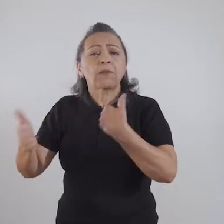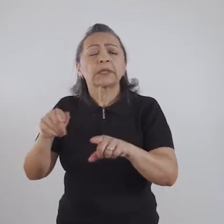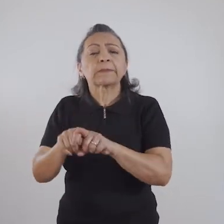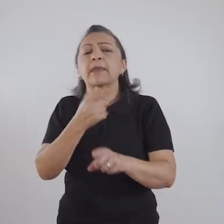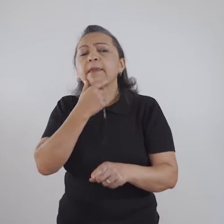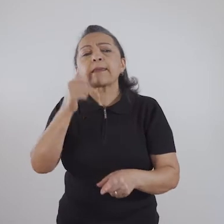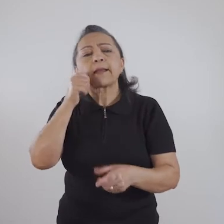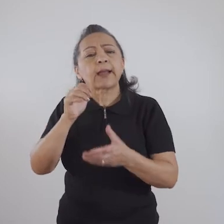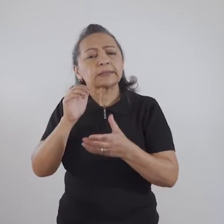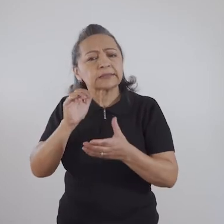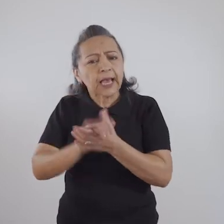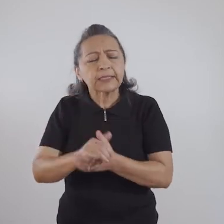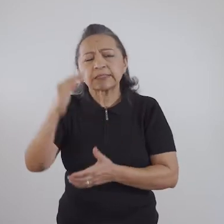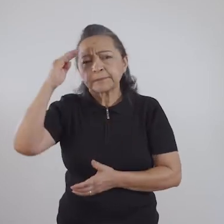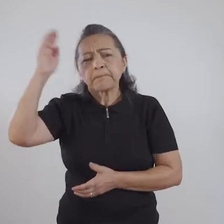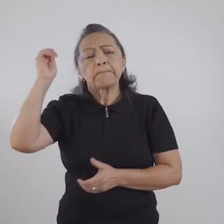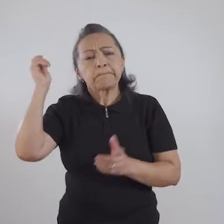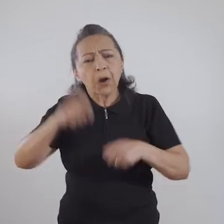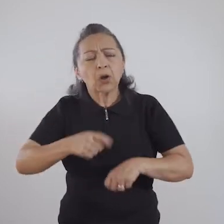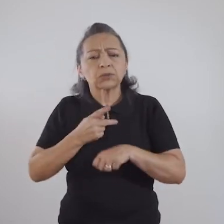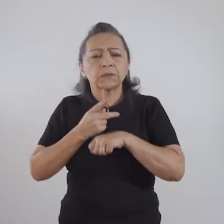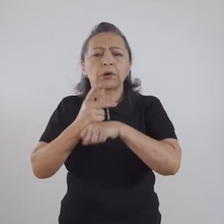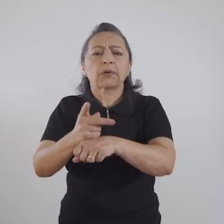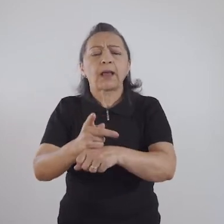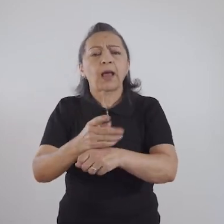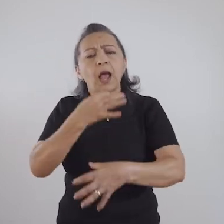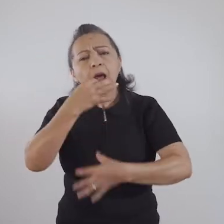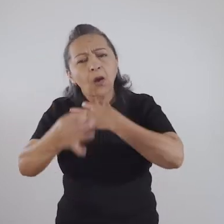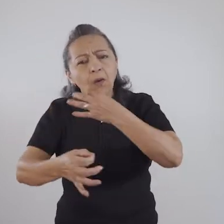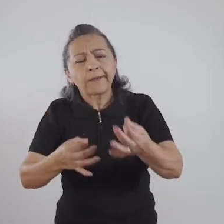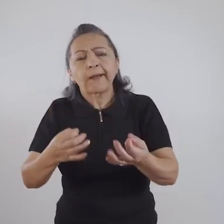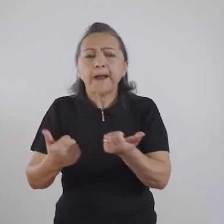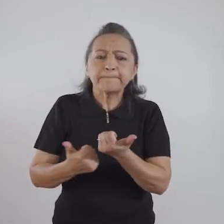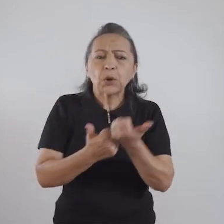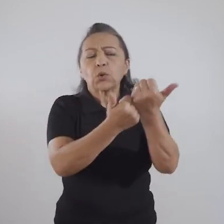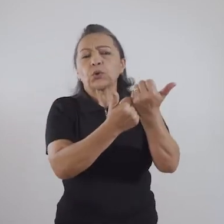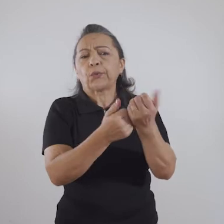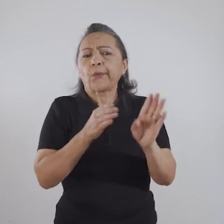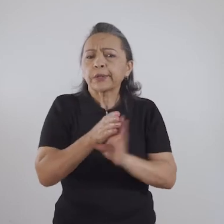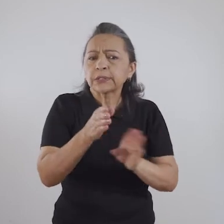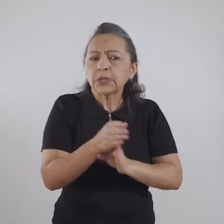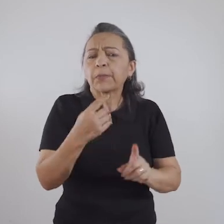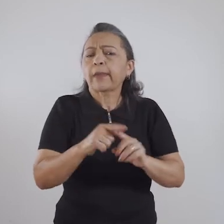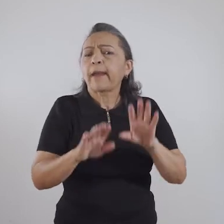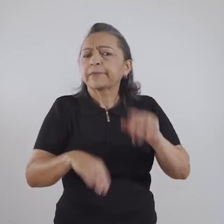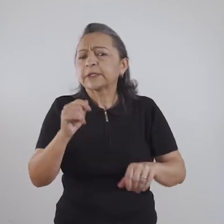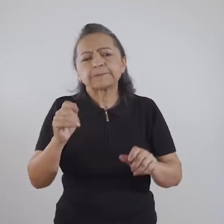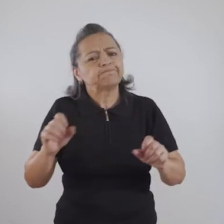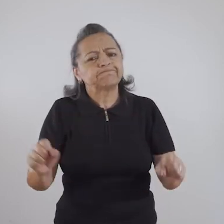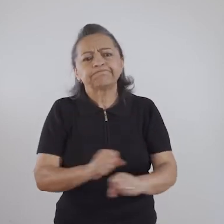de conversa e que os casais, principalmente, possam buscar alternativas, né?